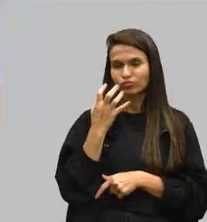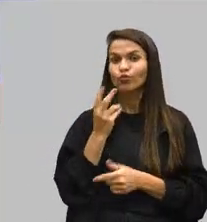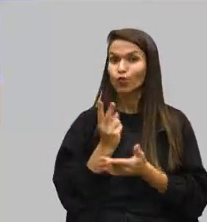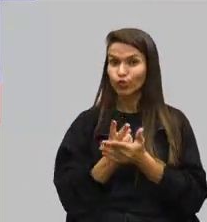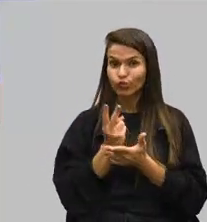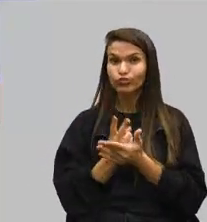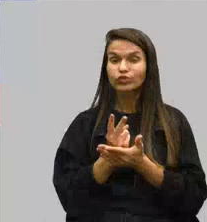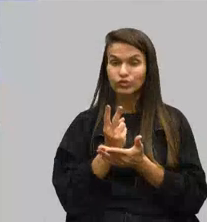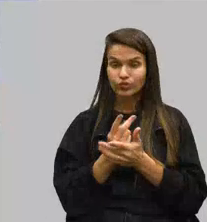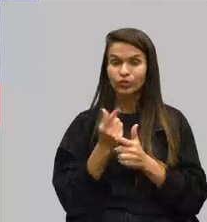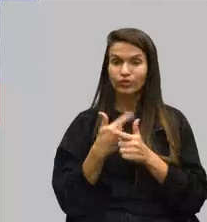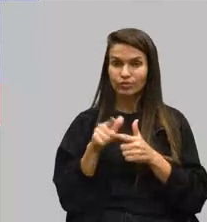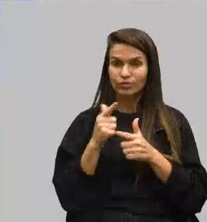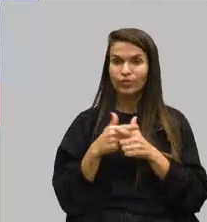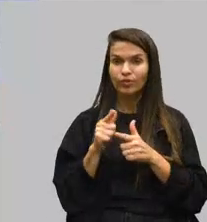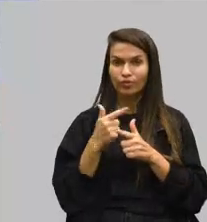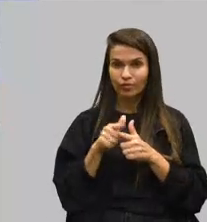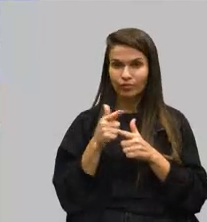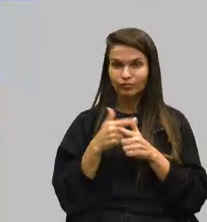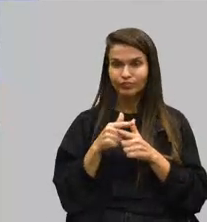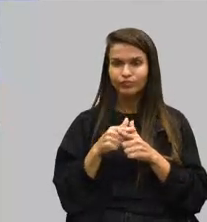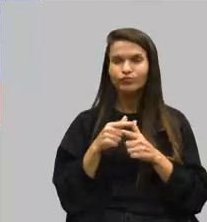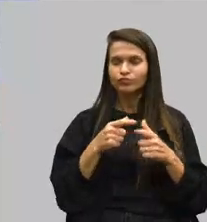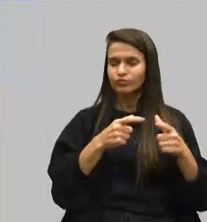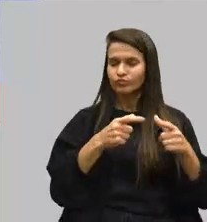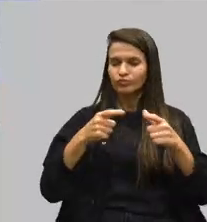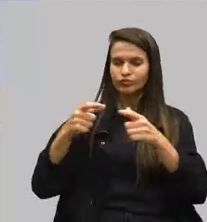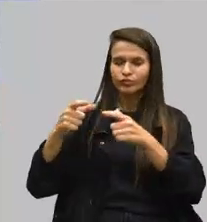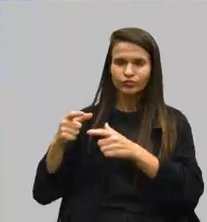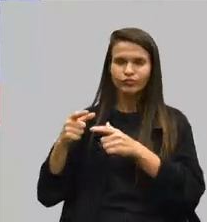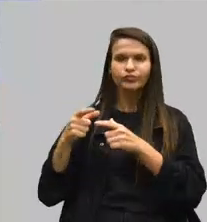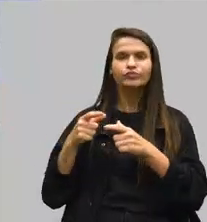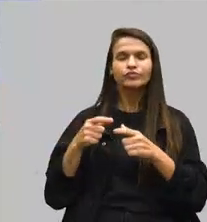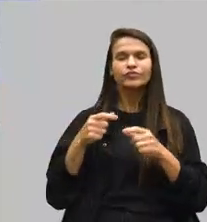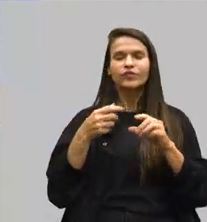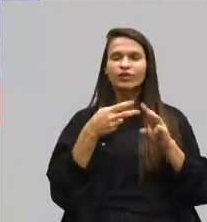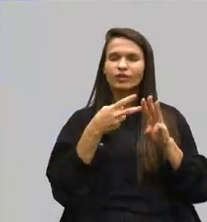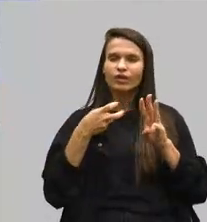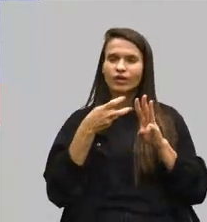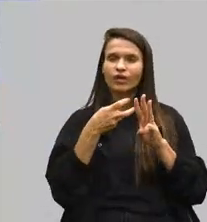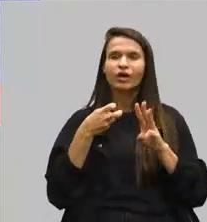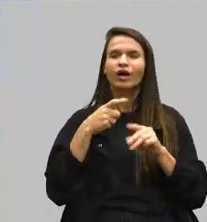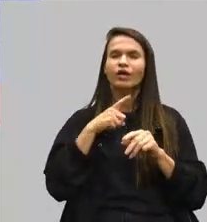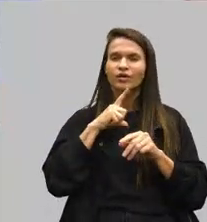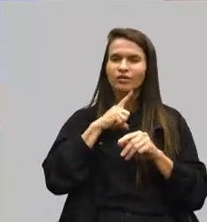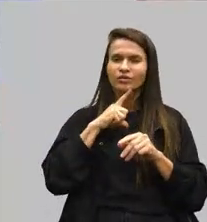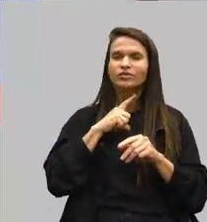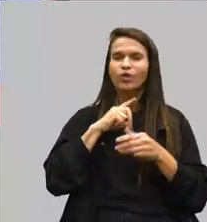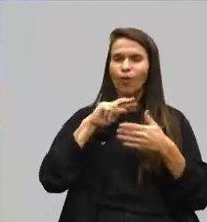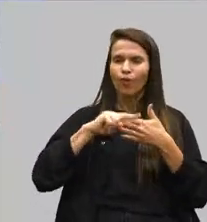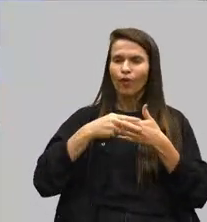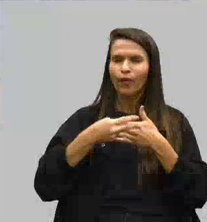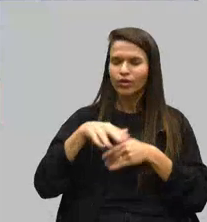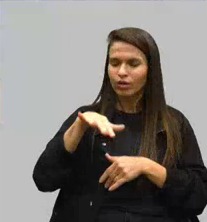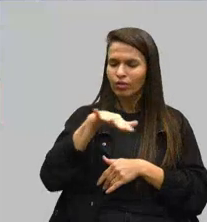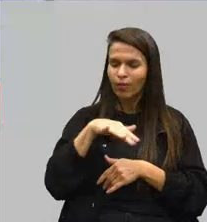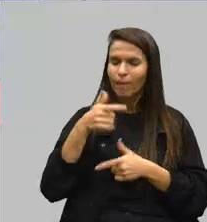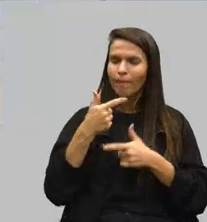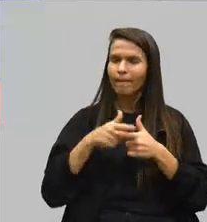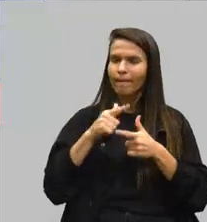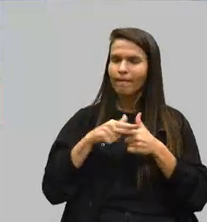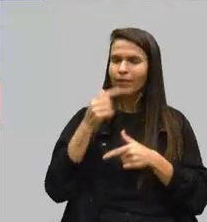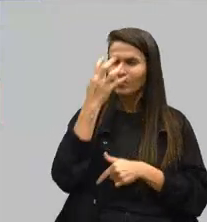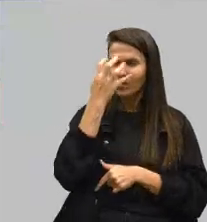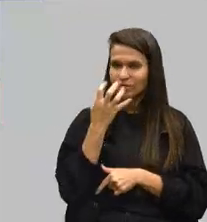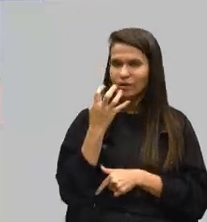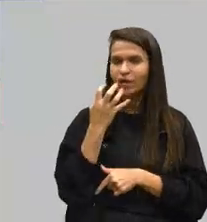ainda com esse problema da nova demarcação de terras indígenas que afetou toda a nossa região, um problema sério que estava ali